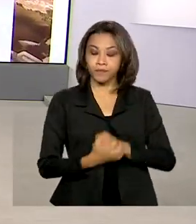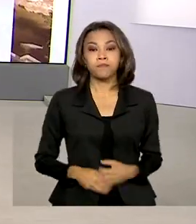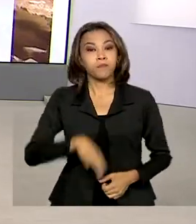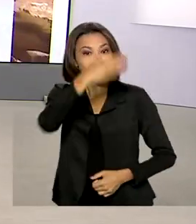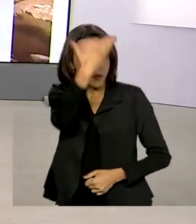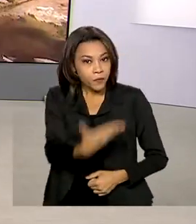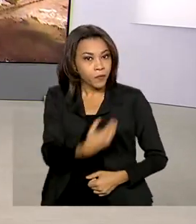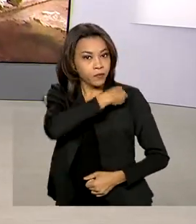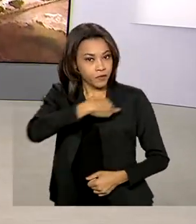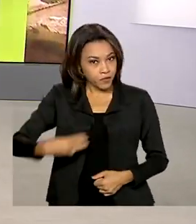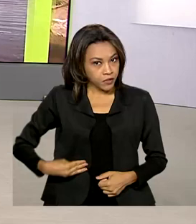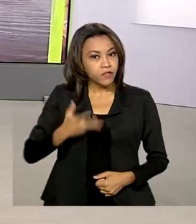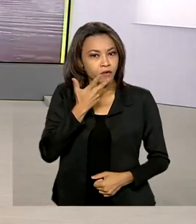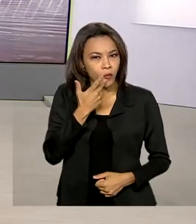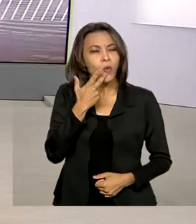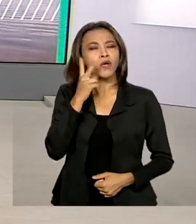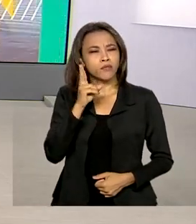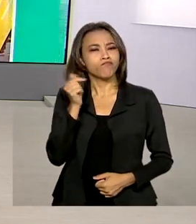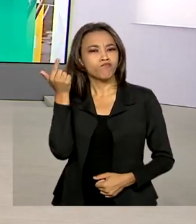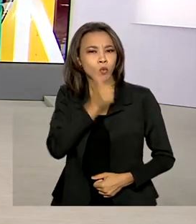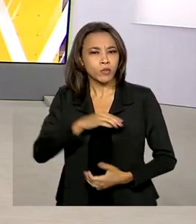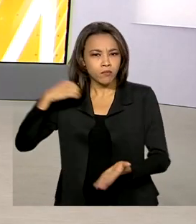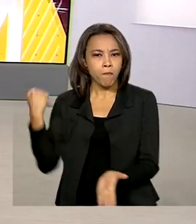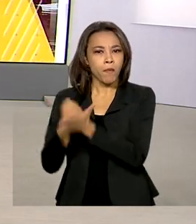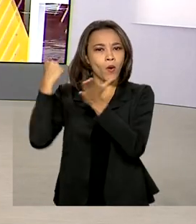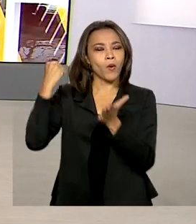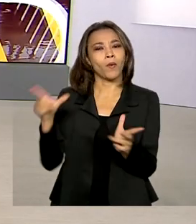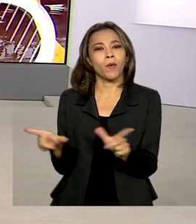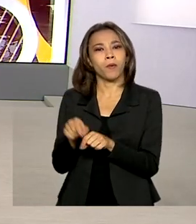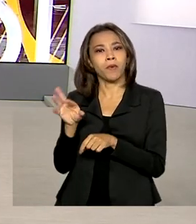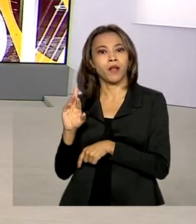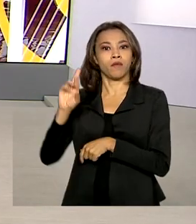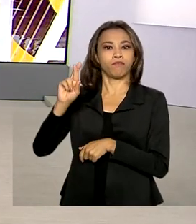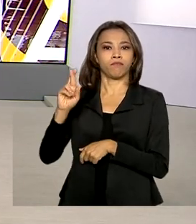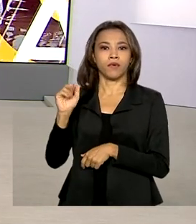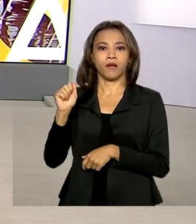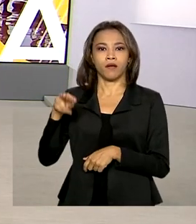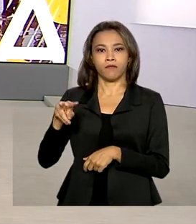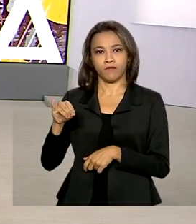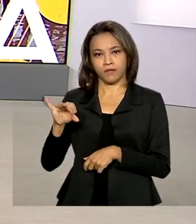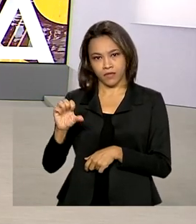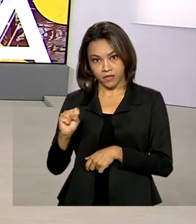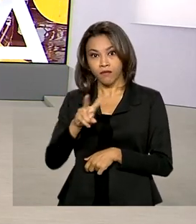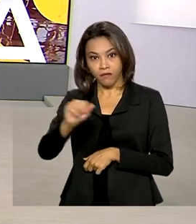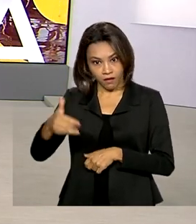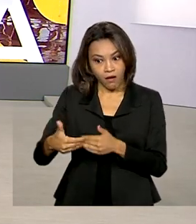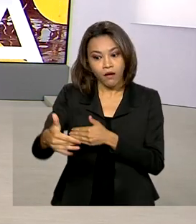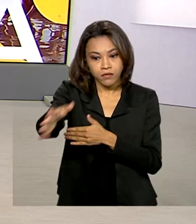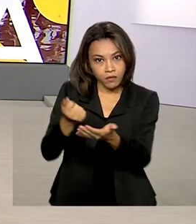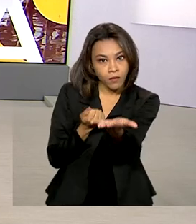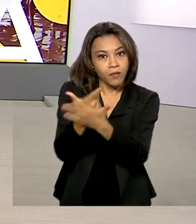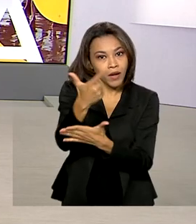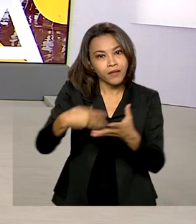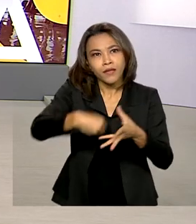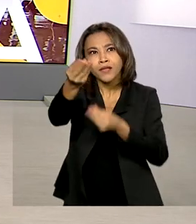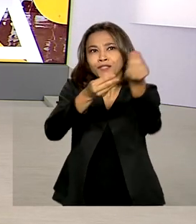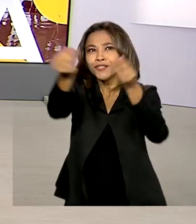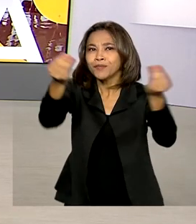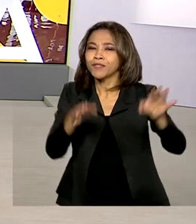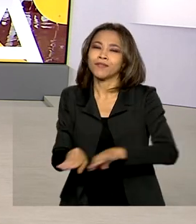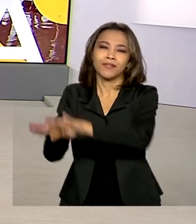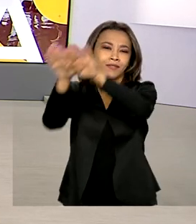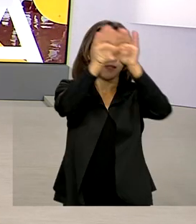Eduardo Pazuello lembrou que assim que houver o registro pela Anvisa, a vacina será adquirida e a distribuição será